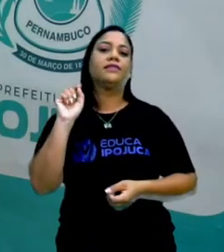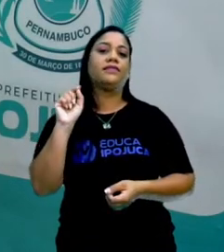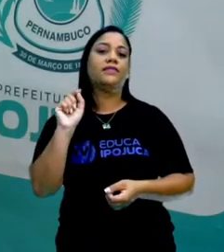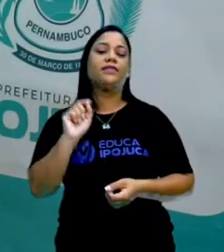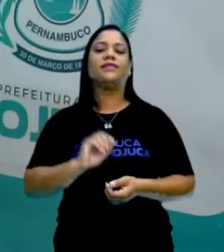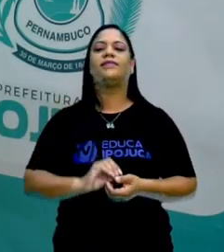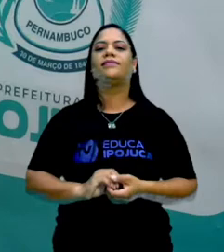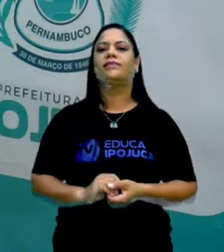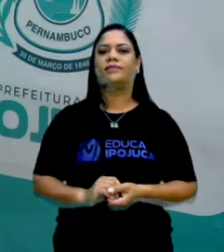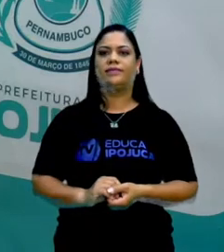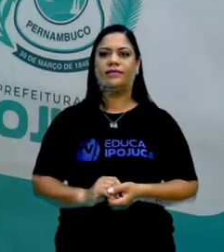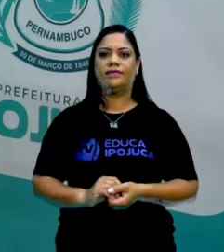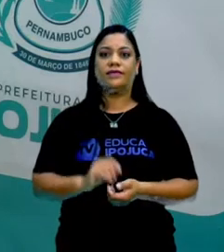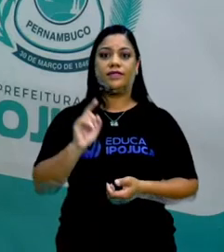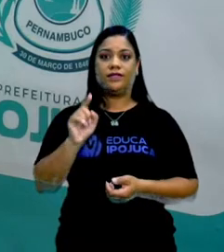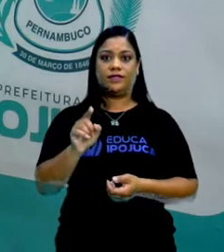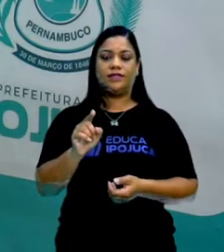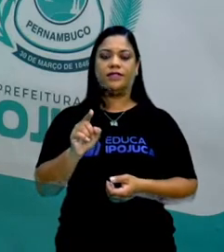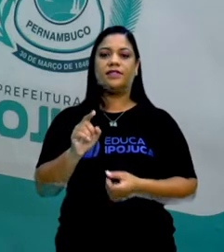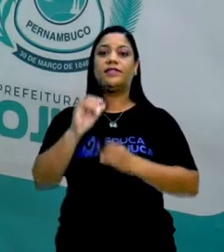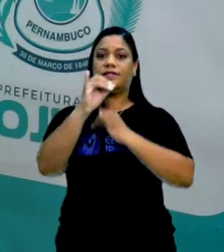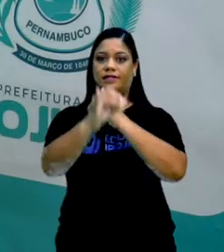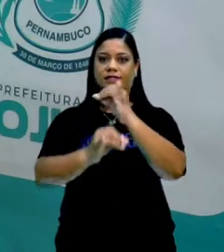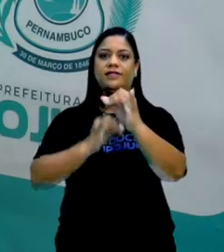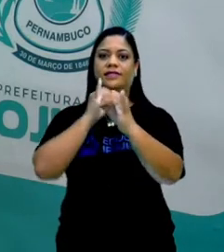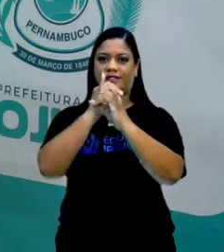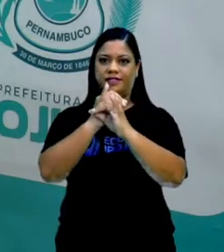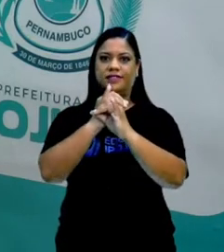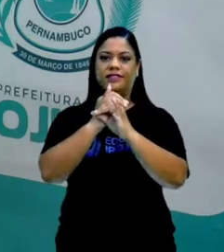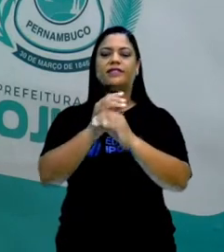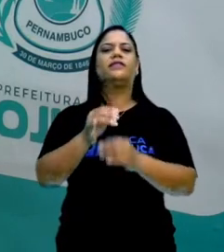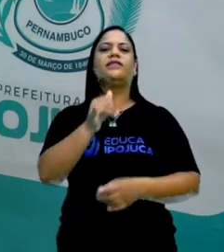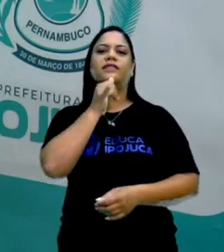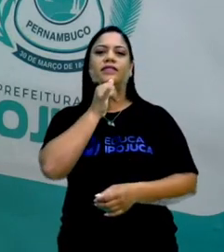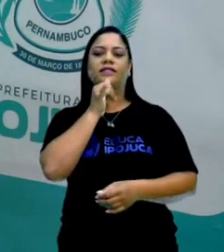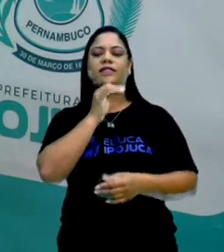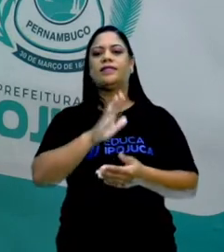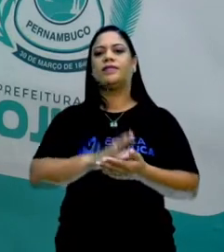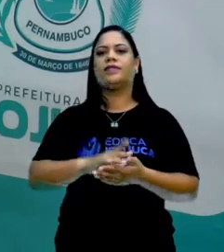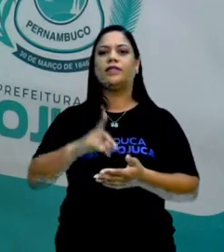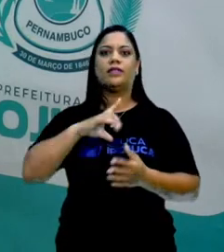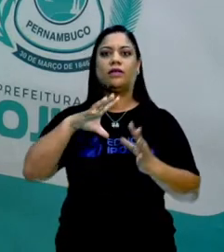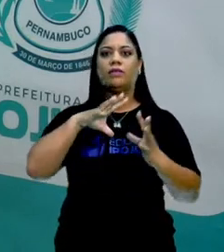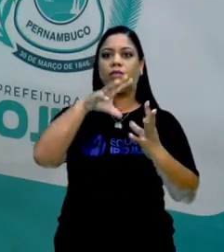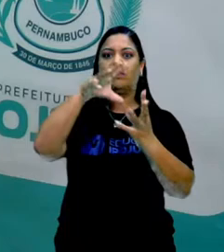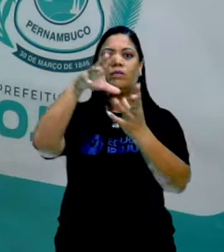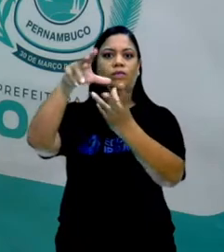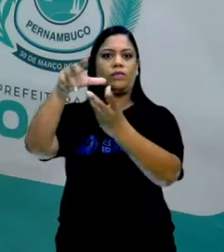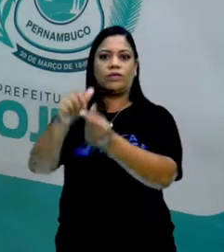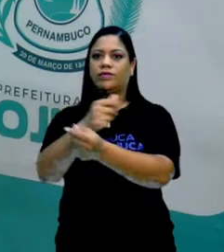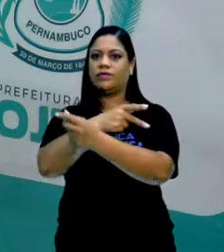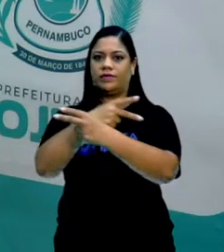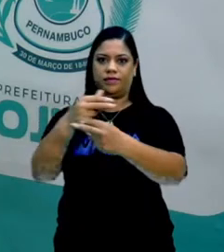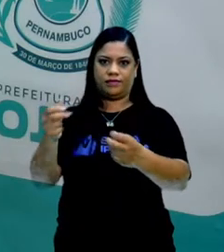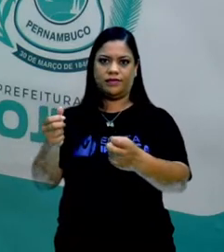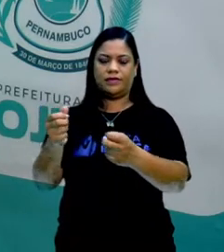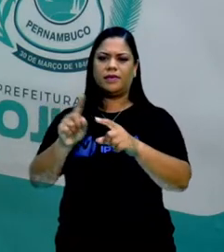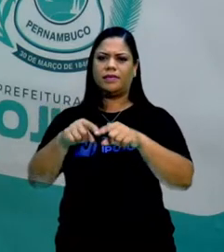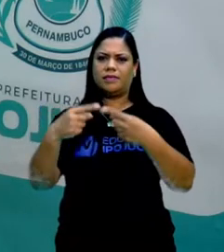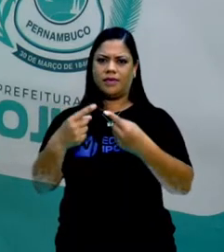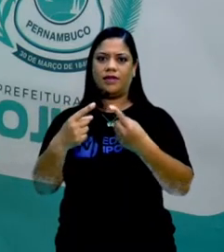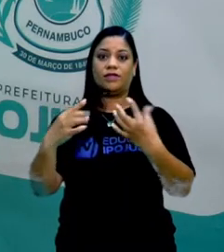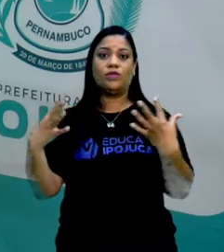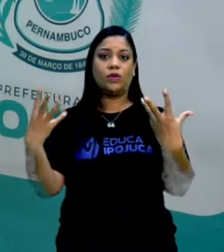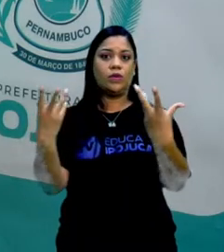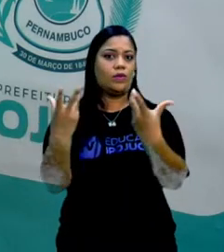É exatamente, você tem acesso aí à internet, por exemplo, a um mundo de conhecimento. Mas nem todas